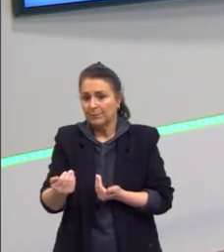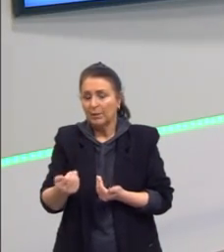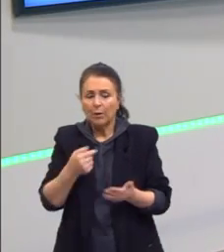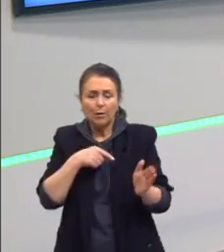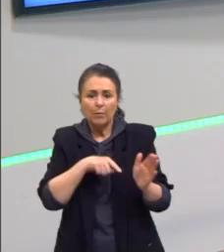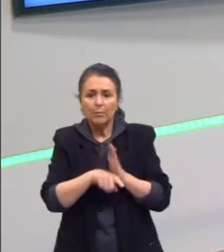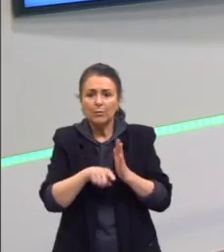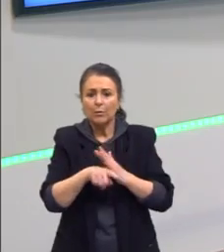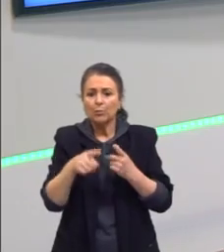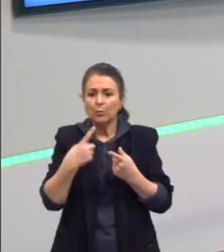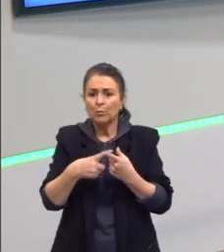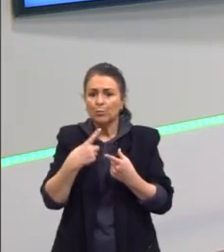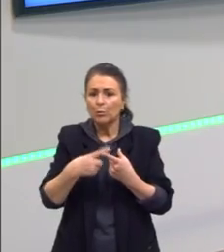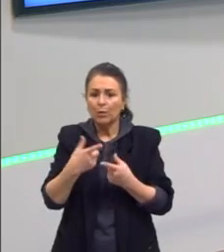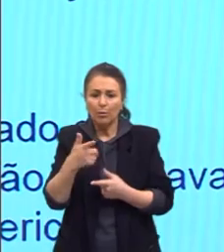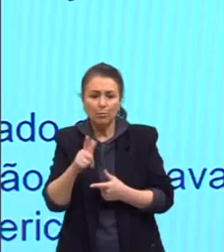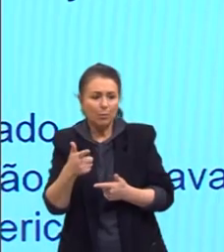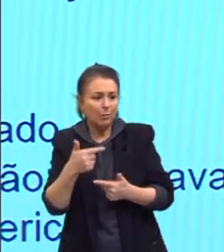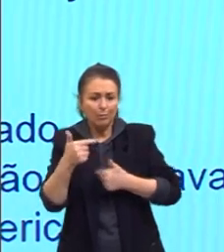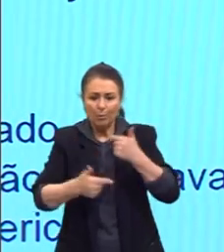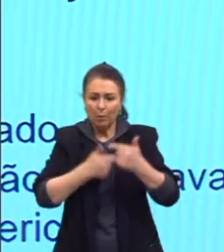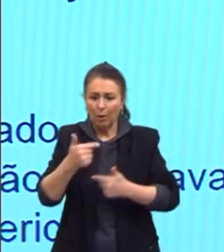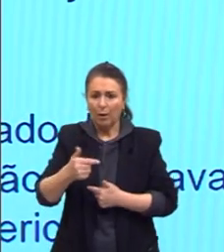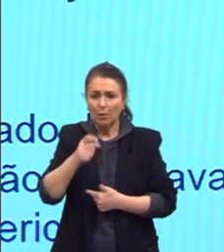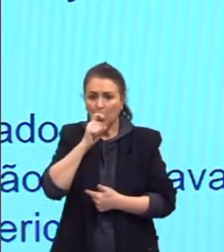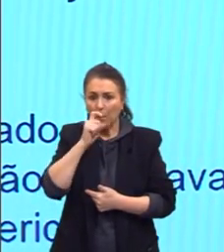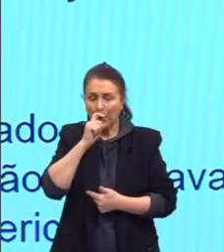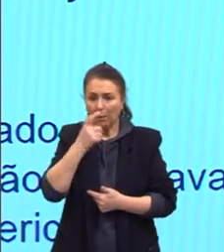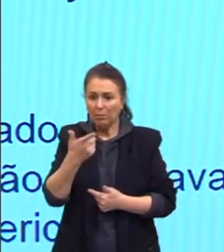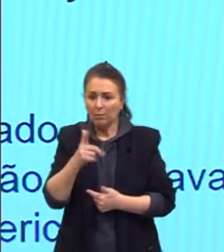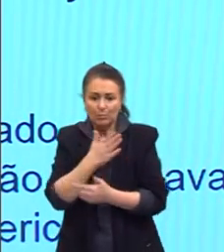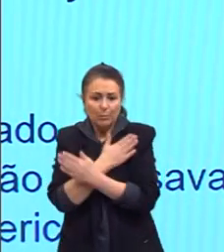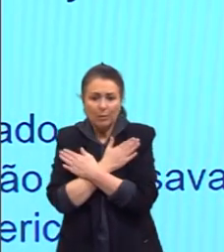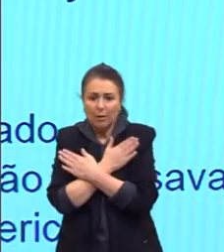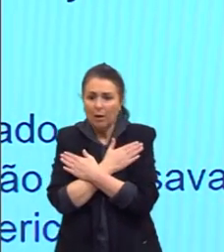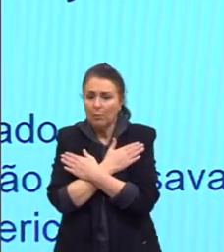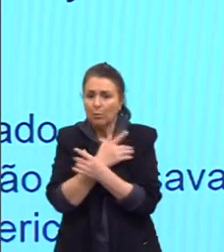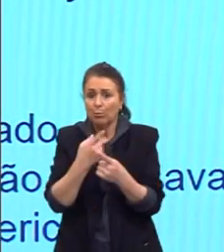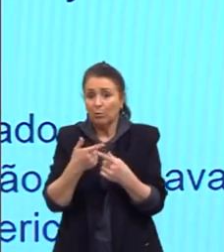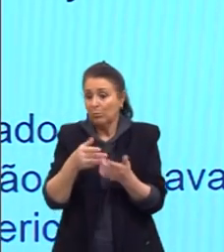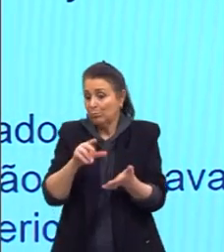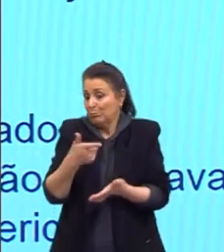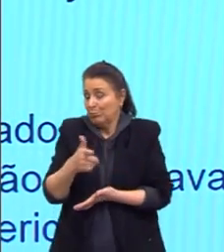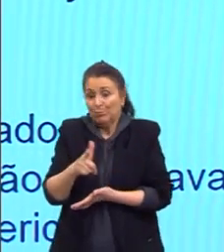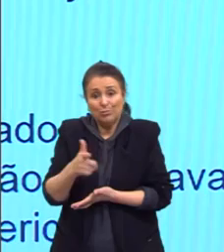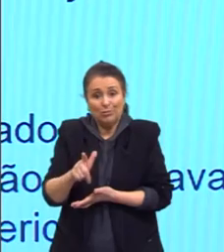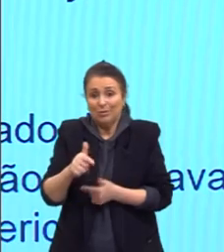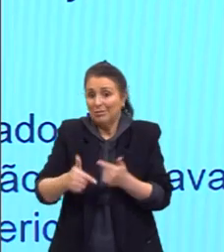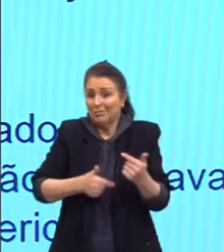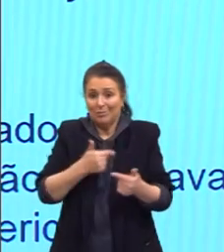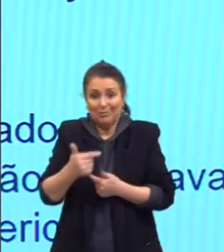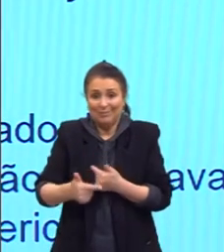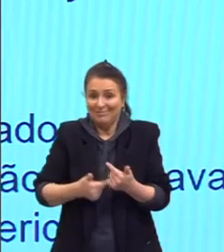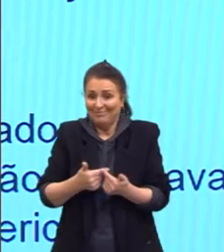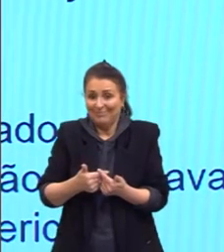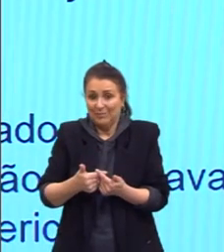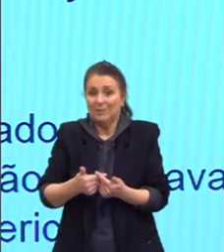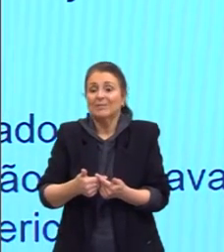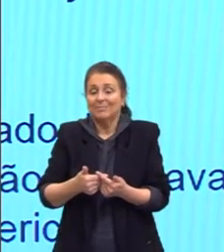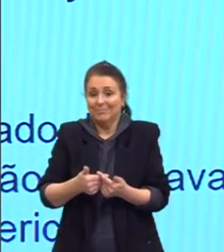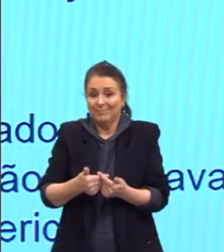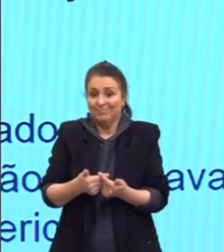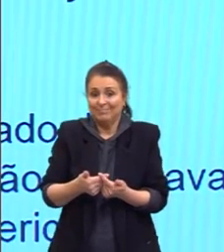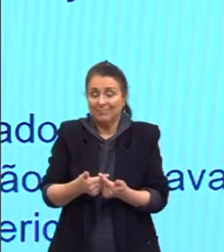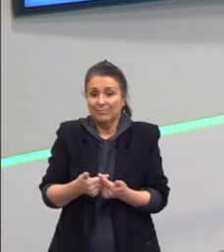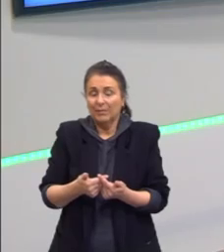Perguntando, tá, mas por que não tem um emprego para o meu pai? Porque não tinha emprego naquela época, Estávamos todos relacionados a isso, tá?